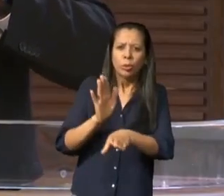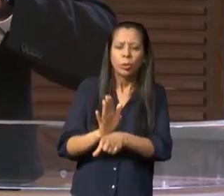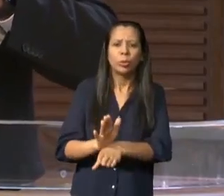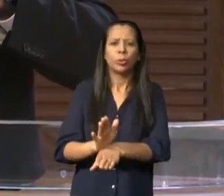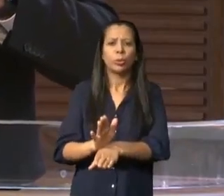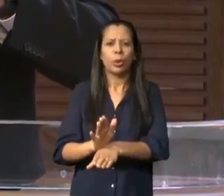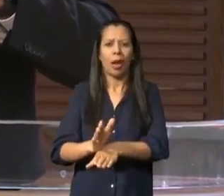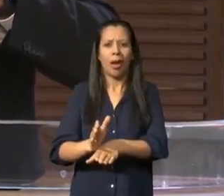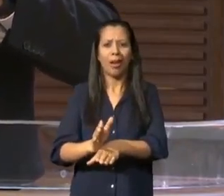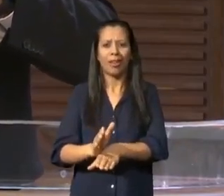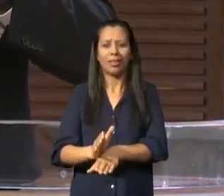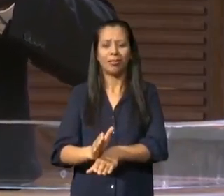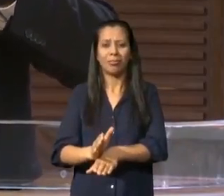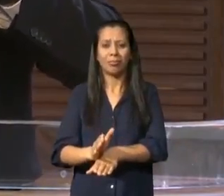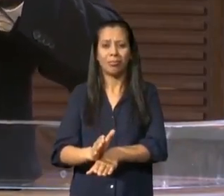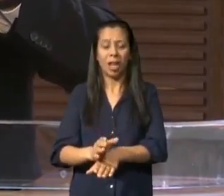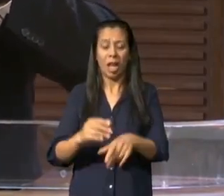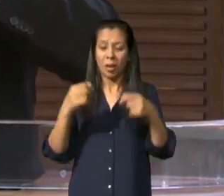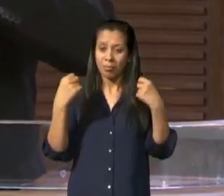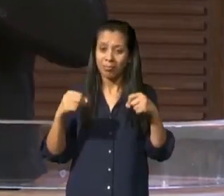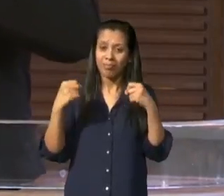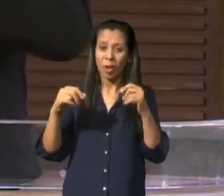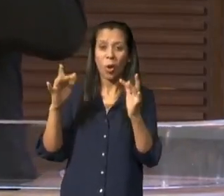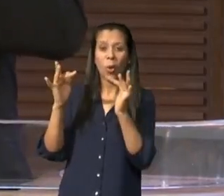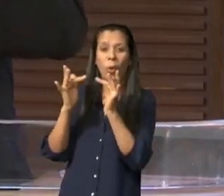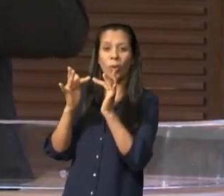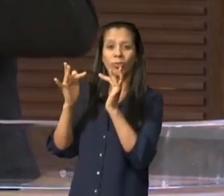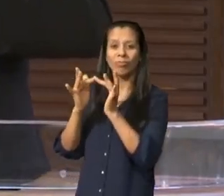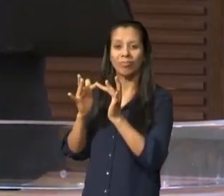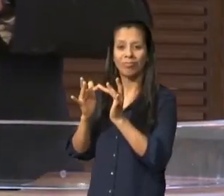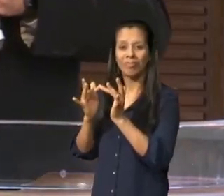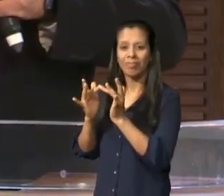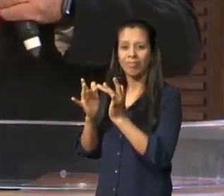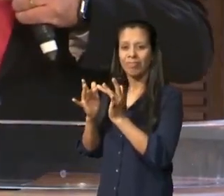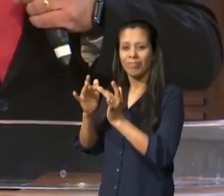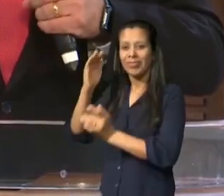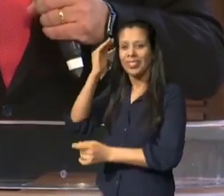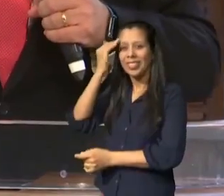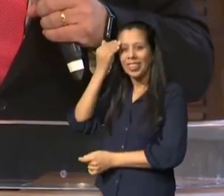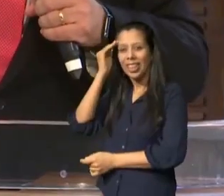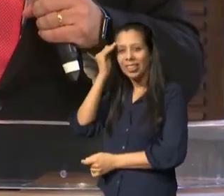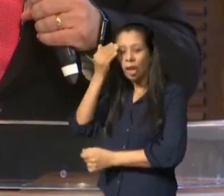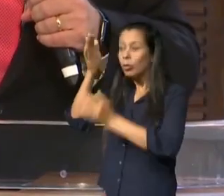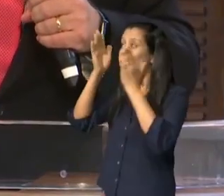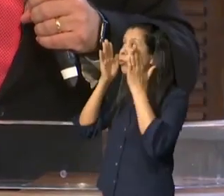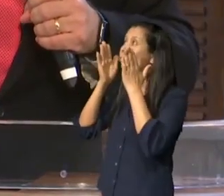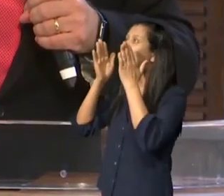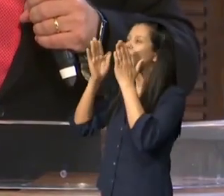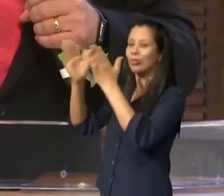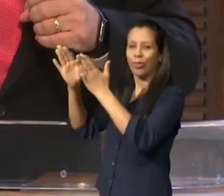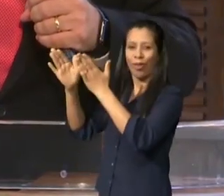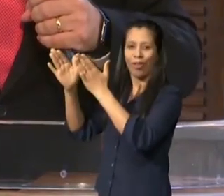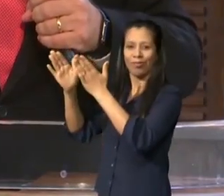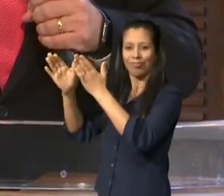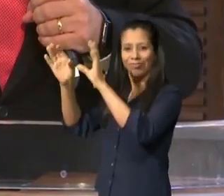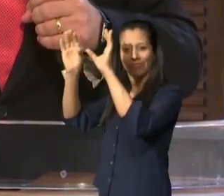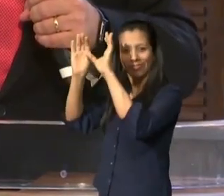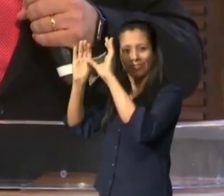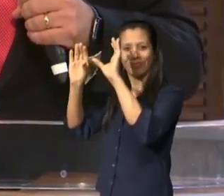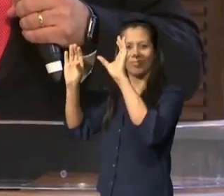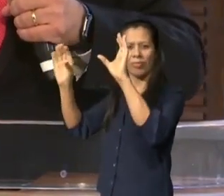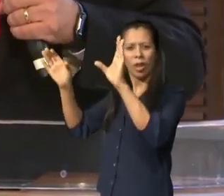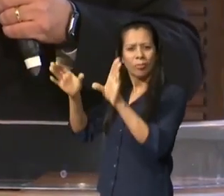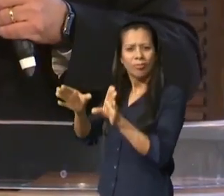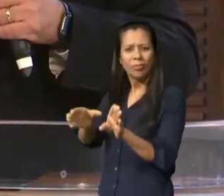suportar pela graça de Cristo por isso querido querido irmão estes